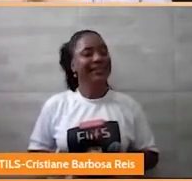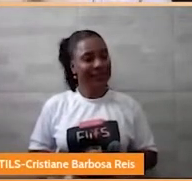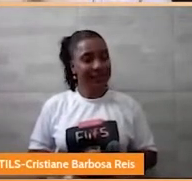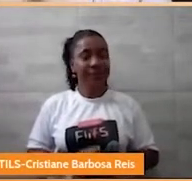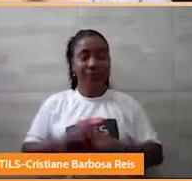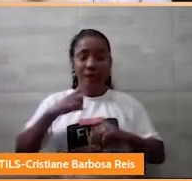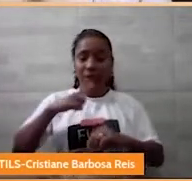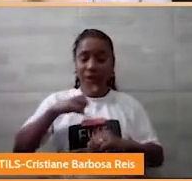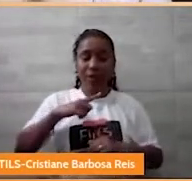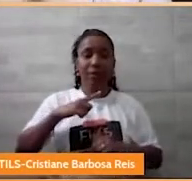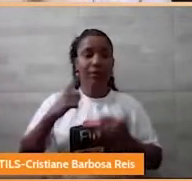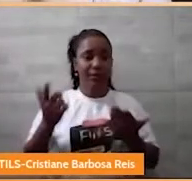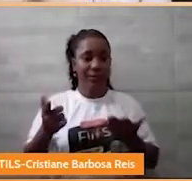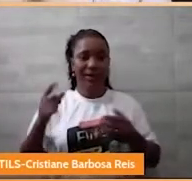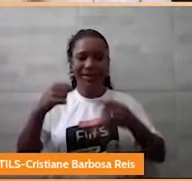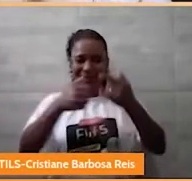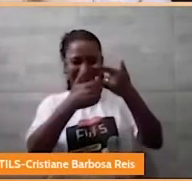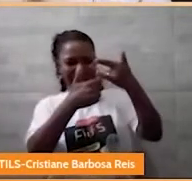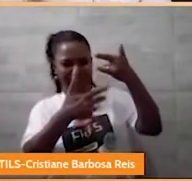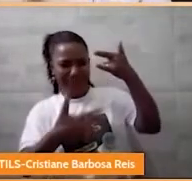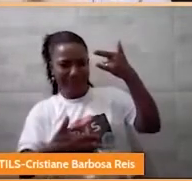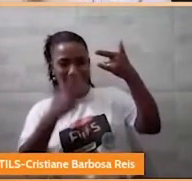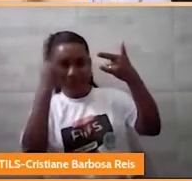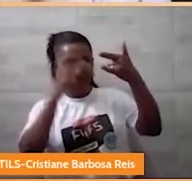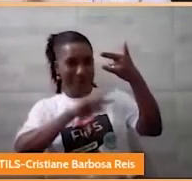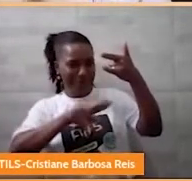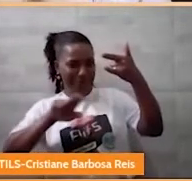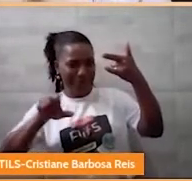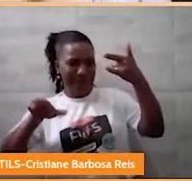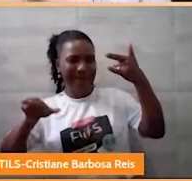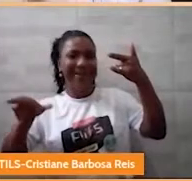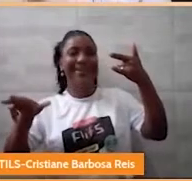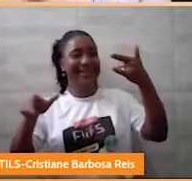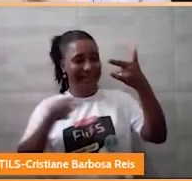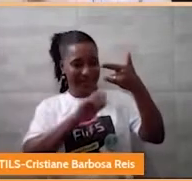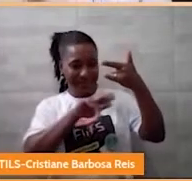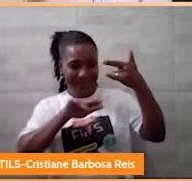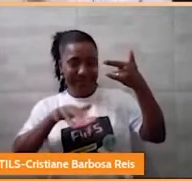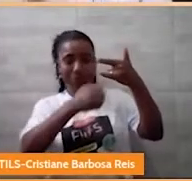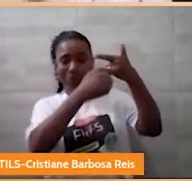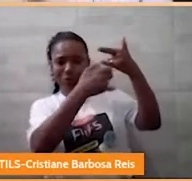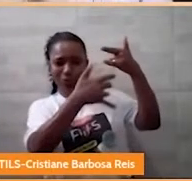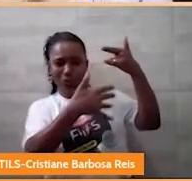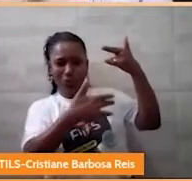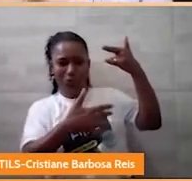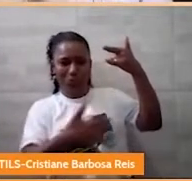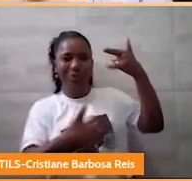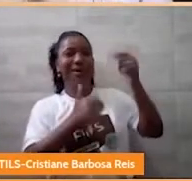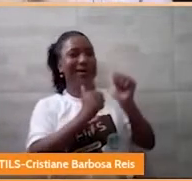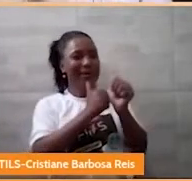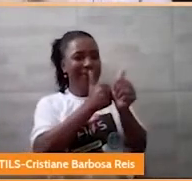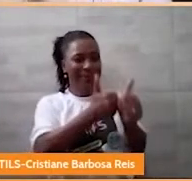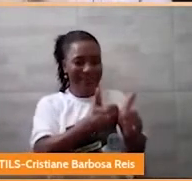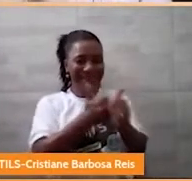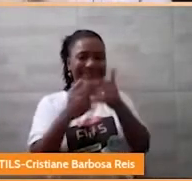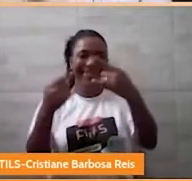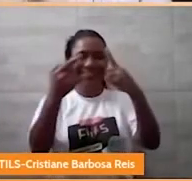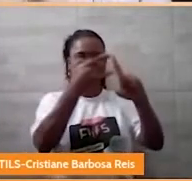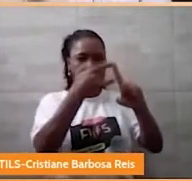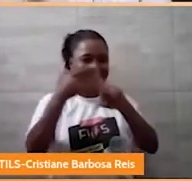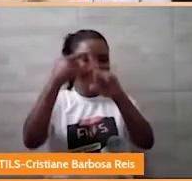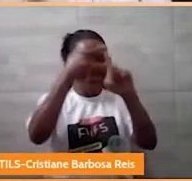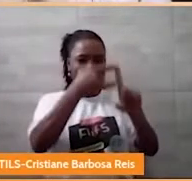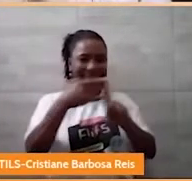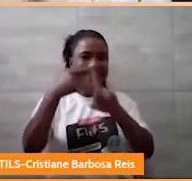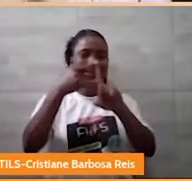pessoas aqui. Mônica Andrade, Luciene Pontes, Daniela Mourinho. Muita gente aqui acompanhando a nossa live. Legal. beijo no coração